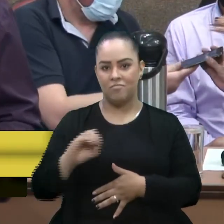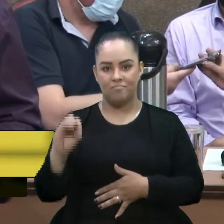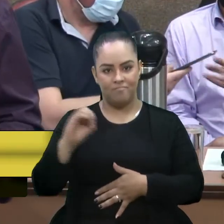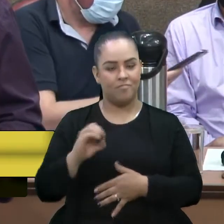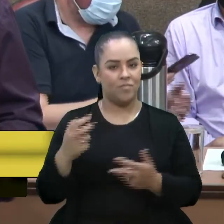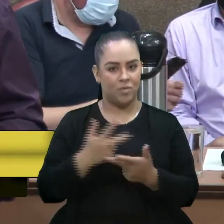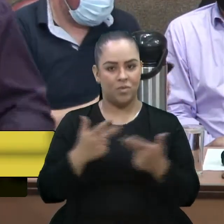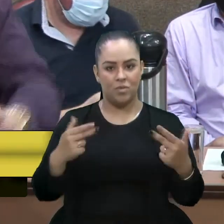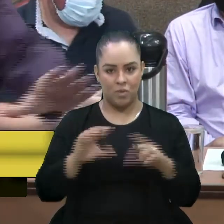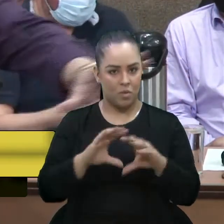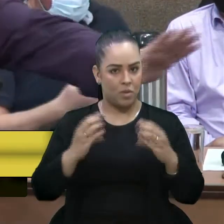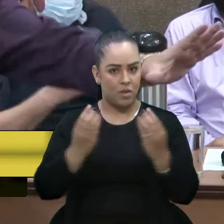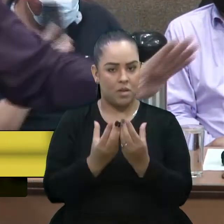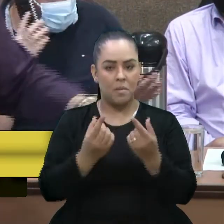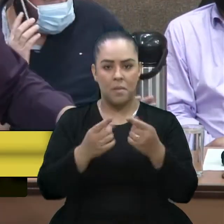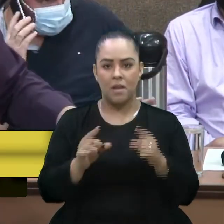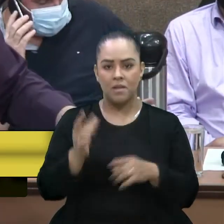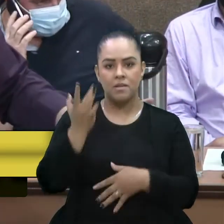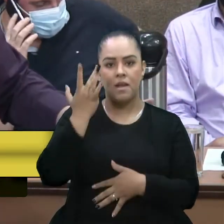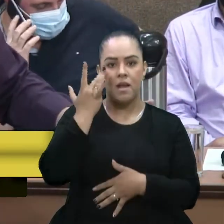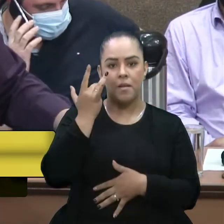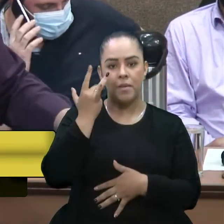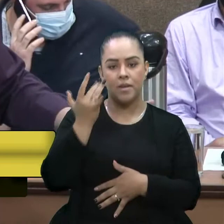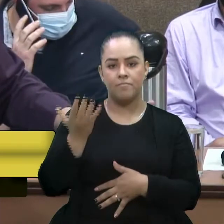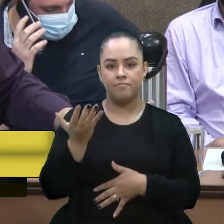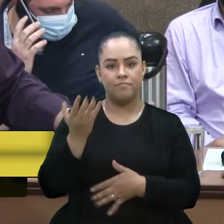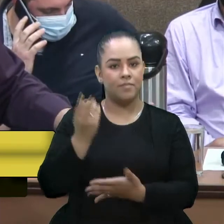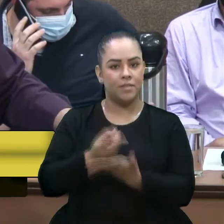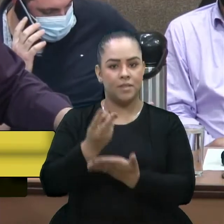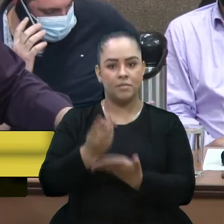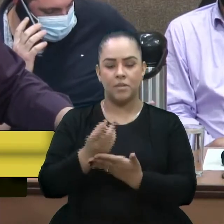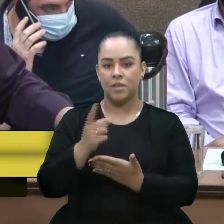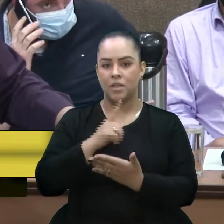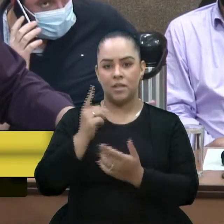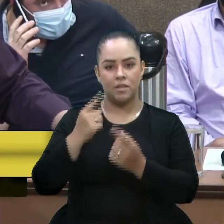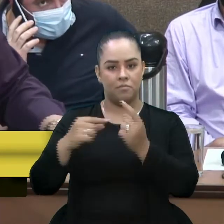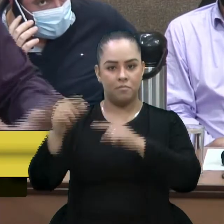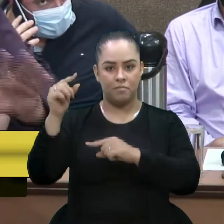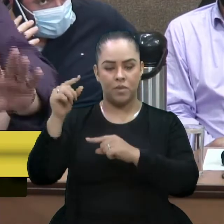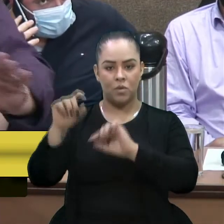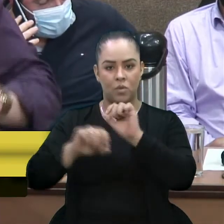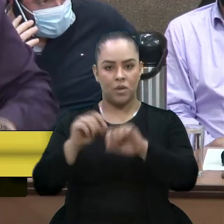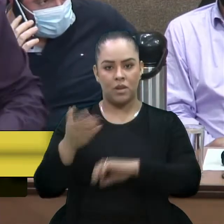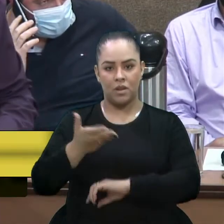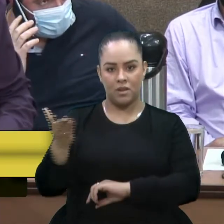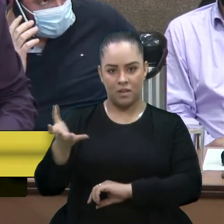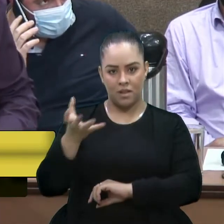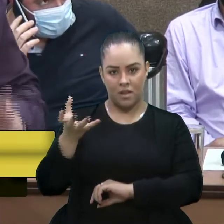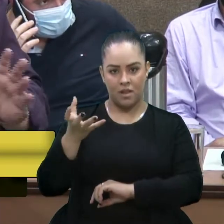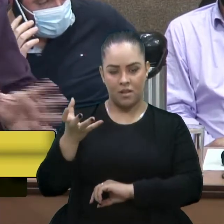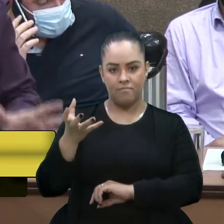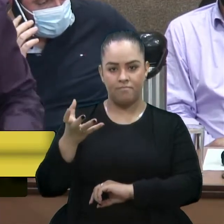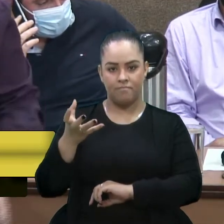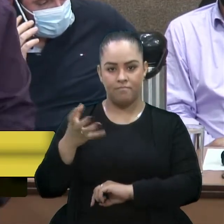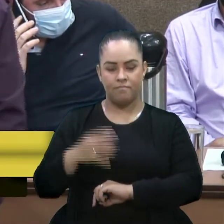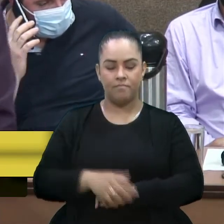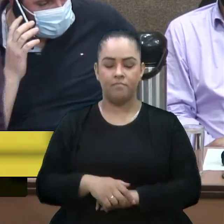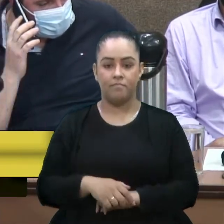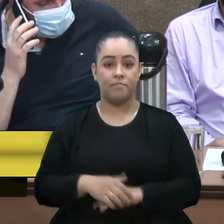a comunidade. Mas amanhã sempre sobressai o que eles querem de polêmica. Então que